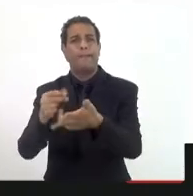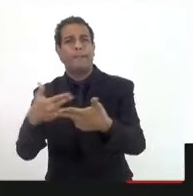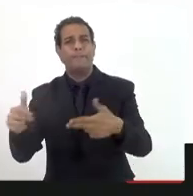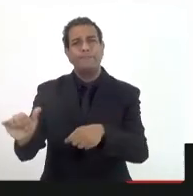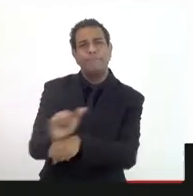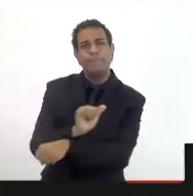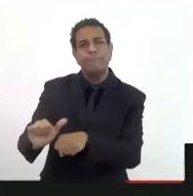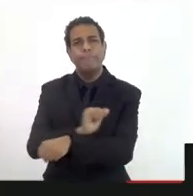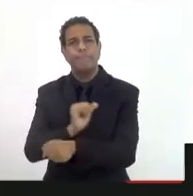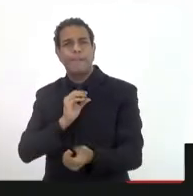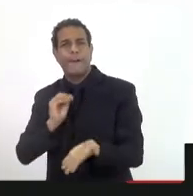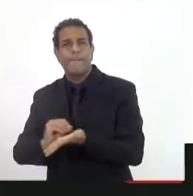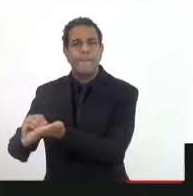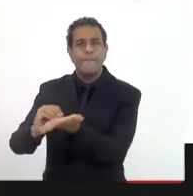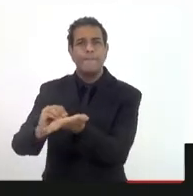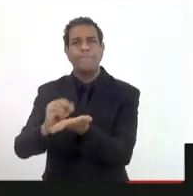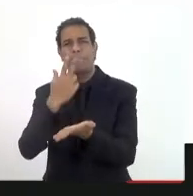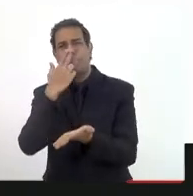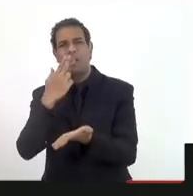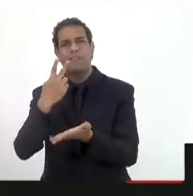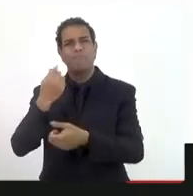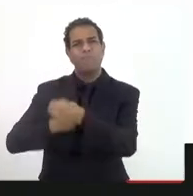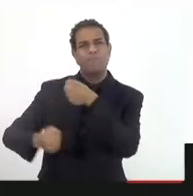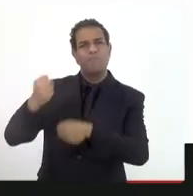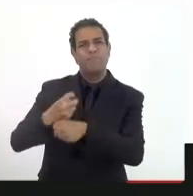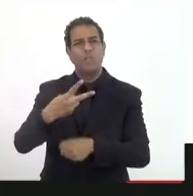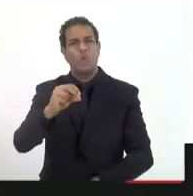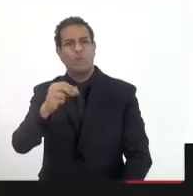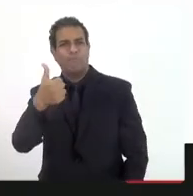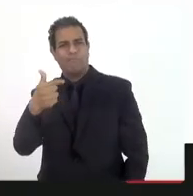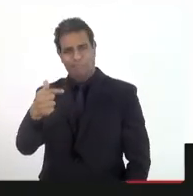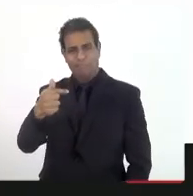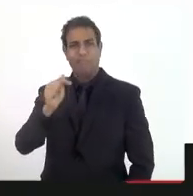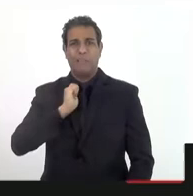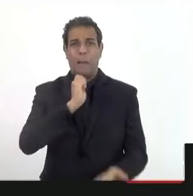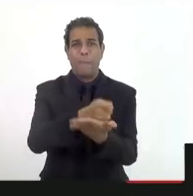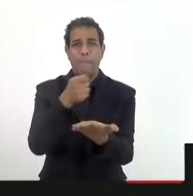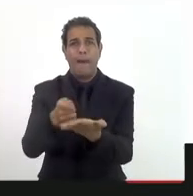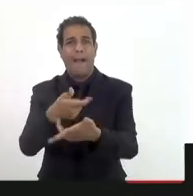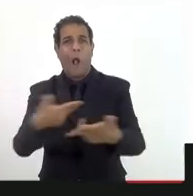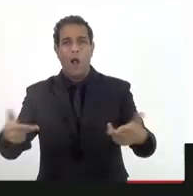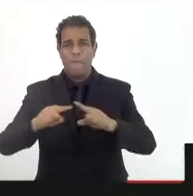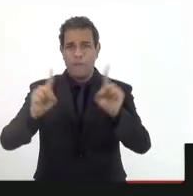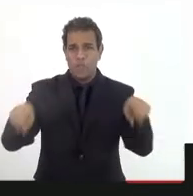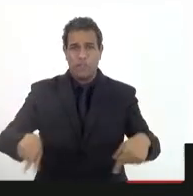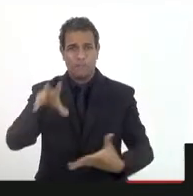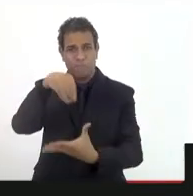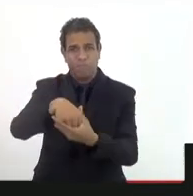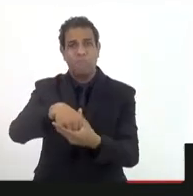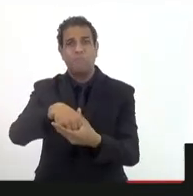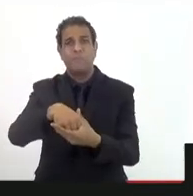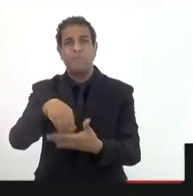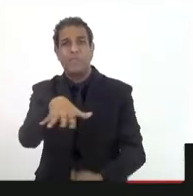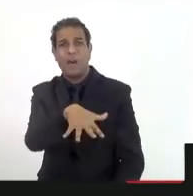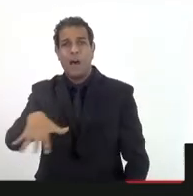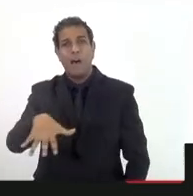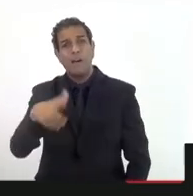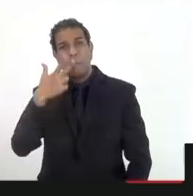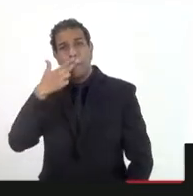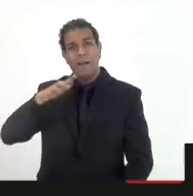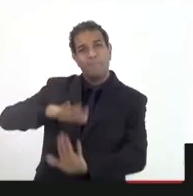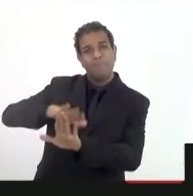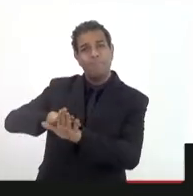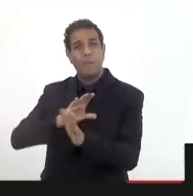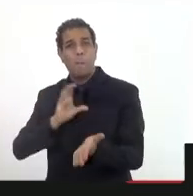faltou em 2016, 2017, para pagar folha, e aí o fundo seria usado para ser um